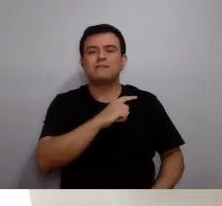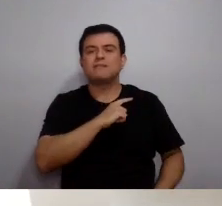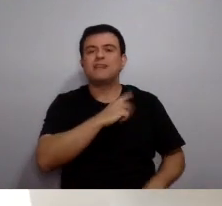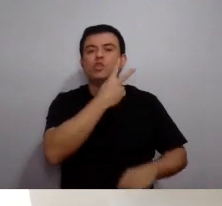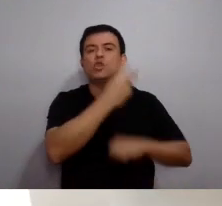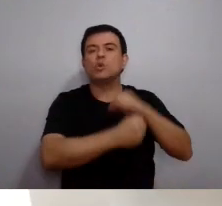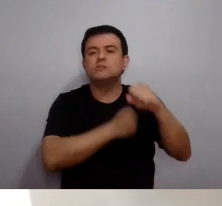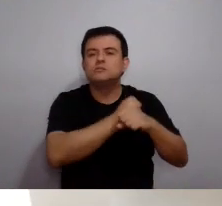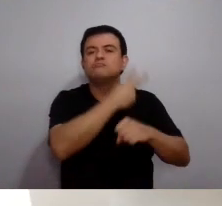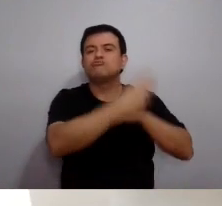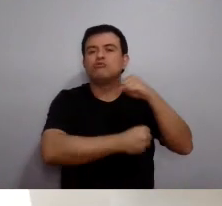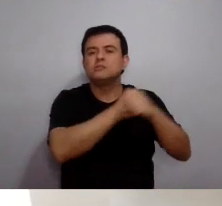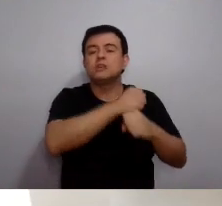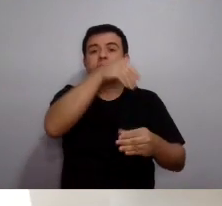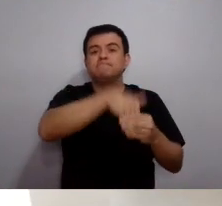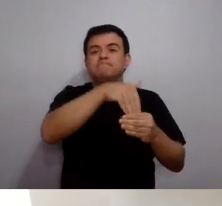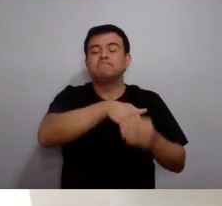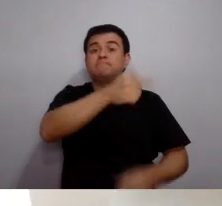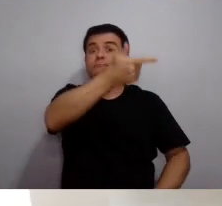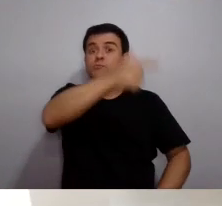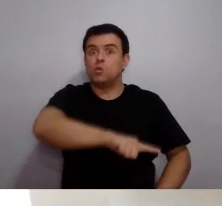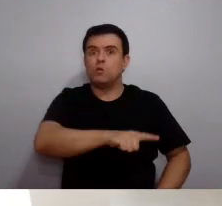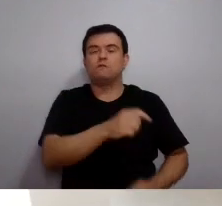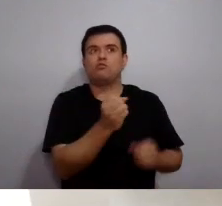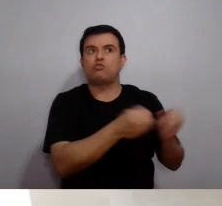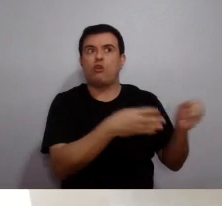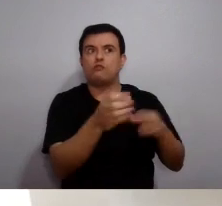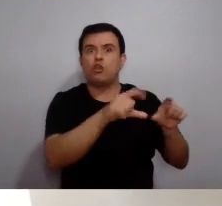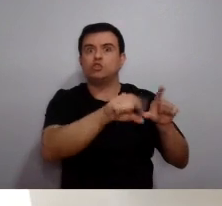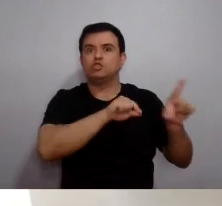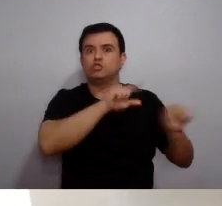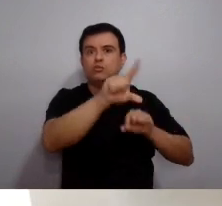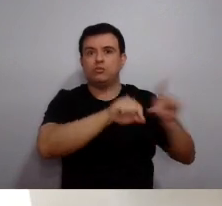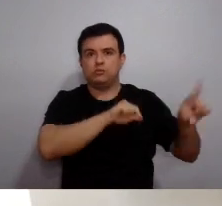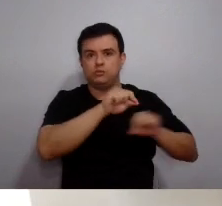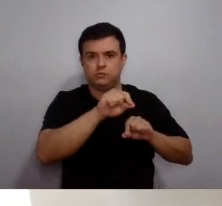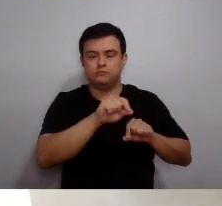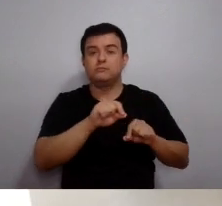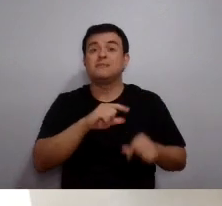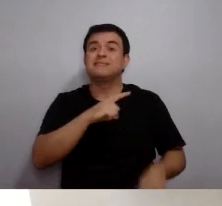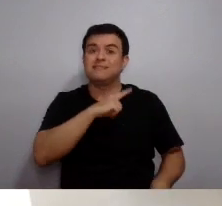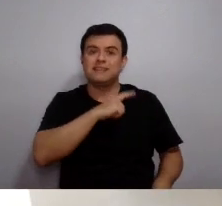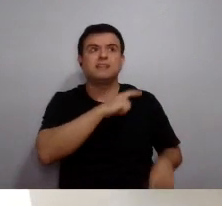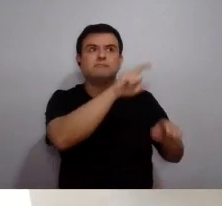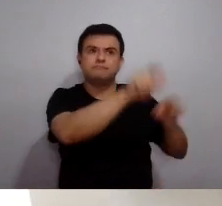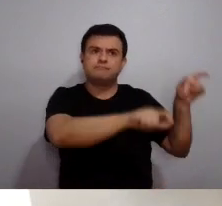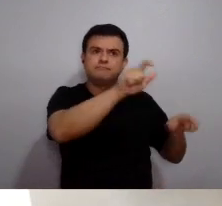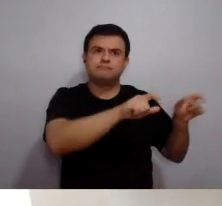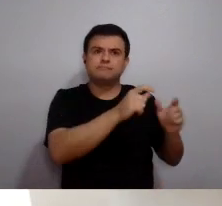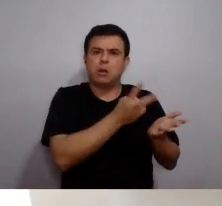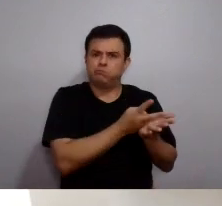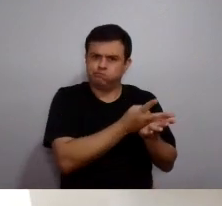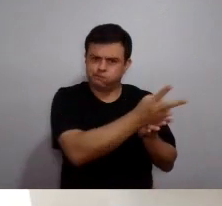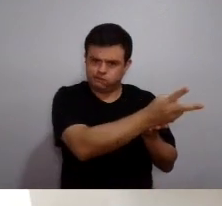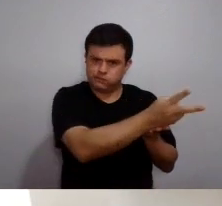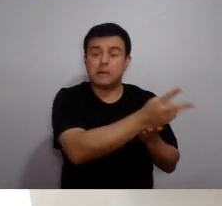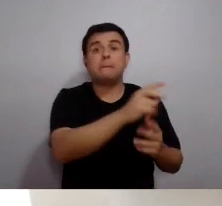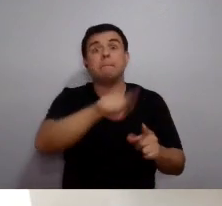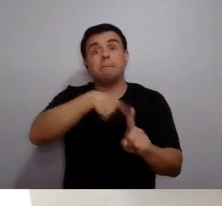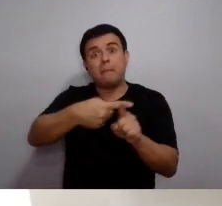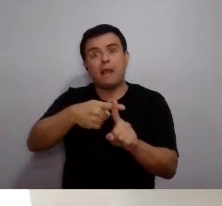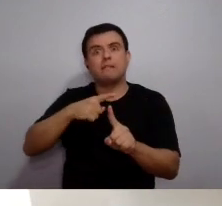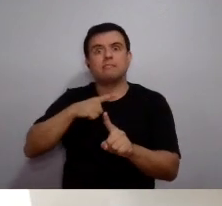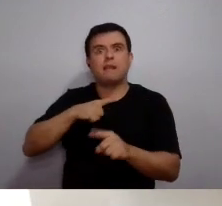superiores, eles são renovados de dois em dois anos, né? E nós temos, além dos membros natos,